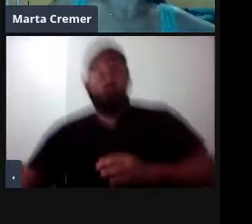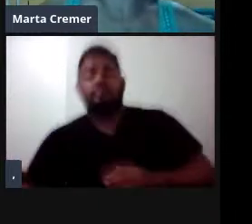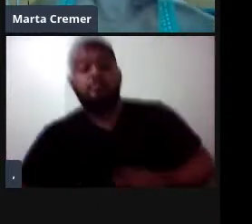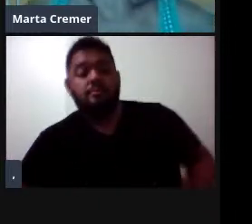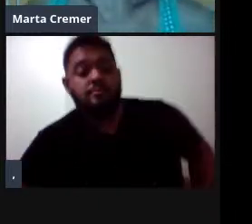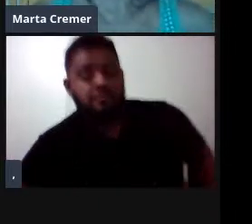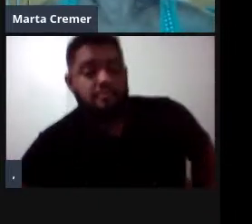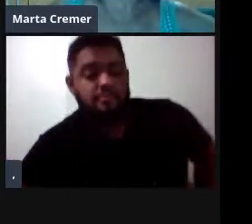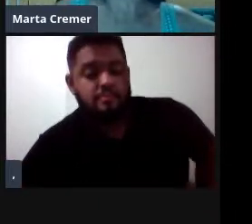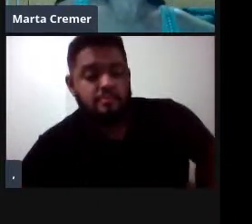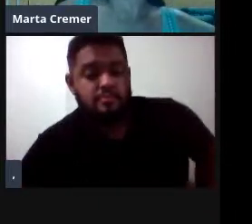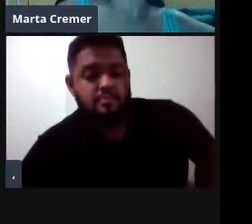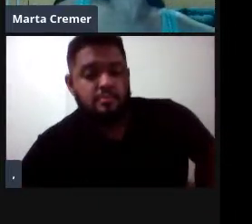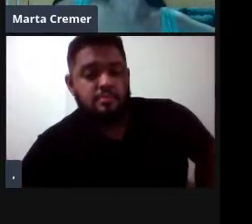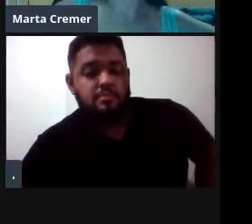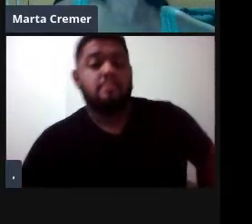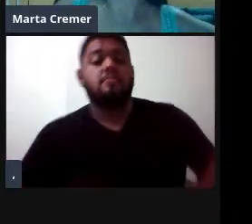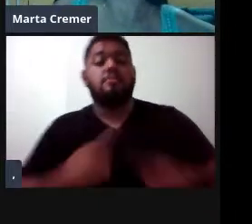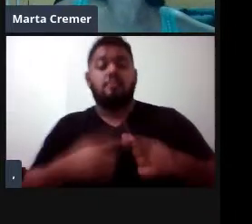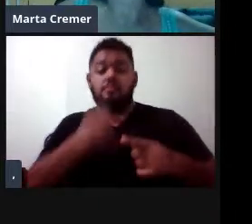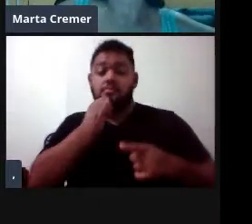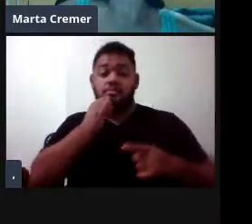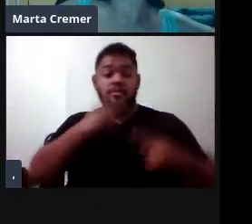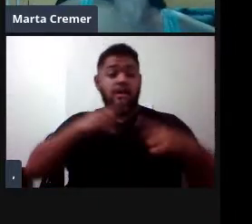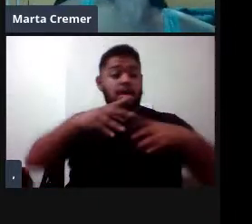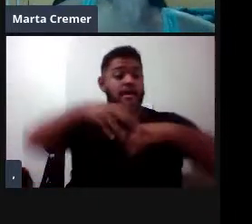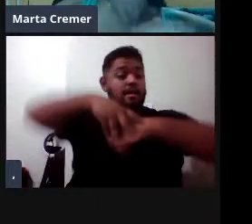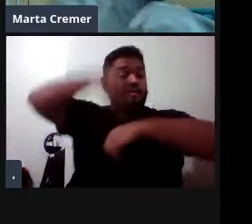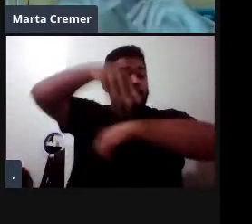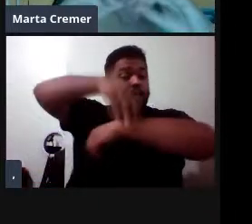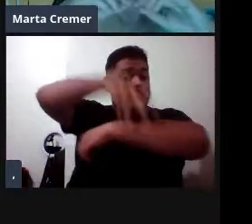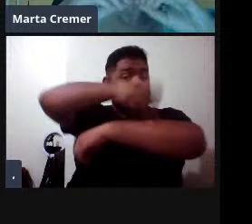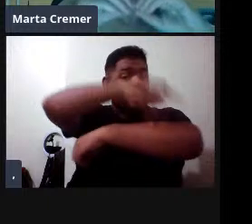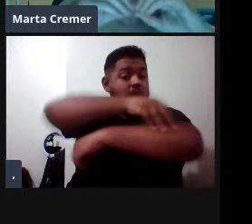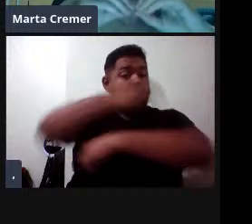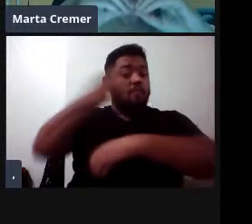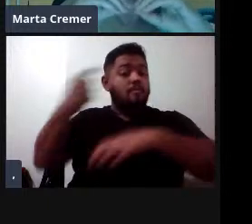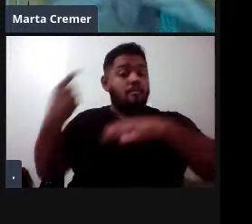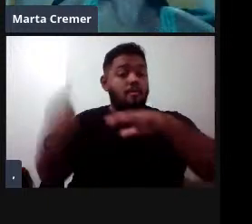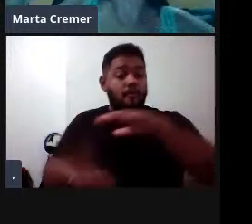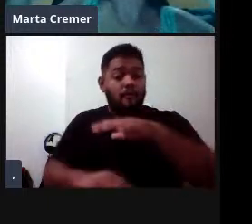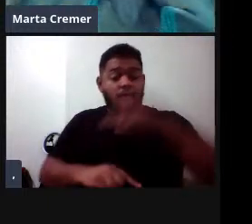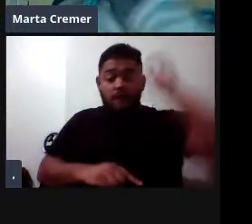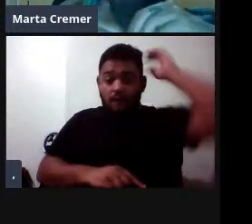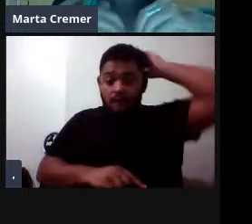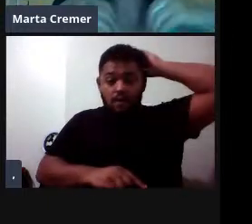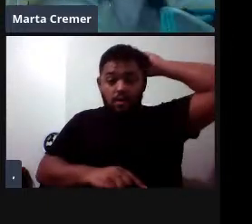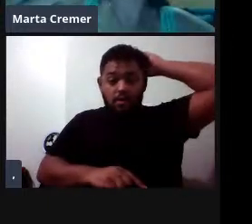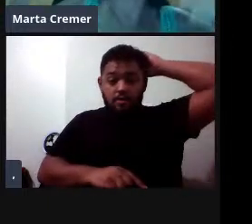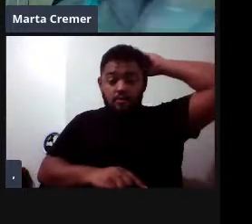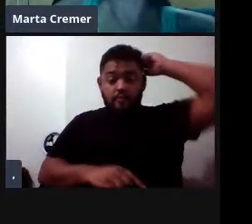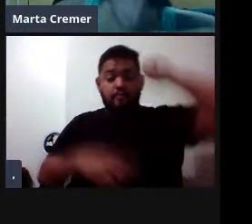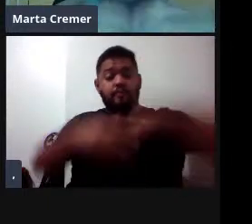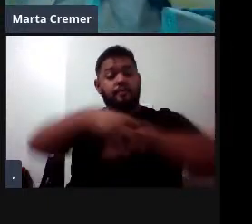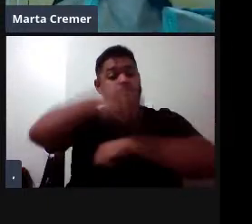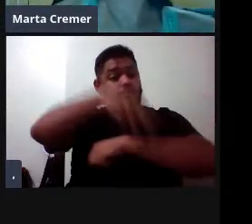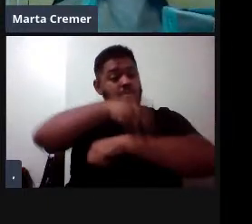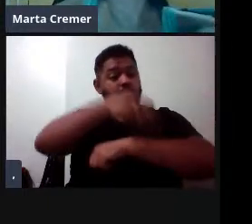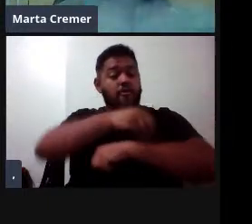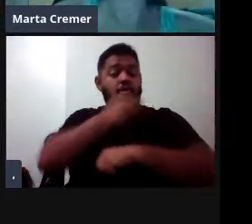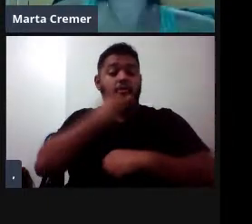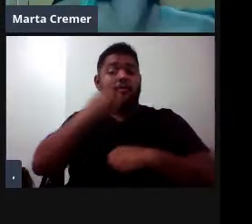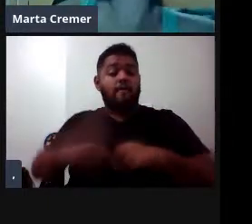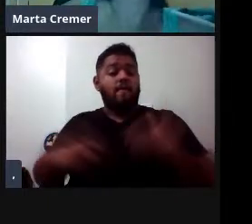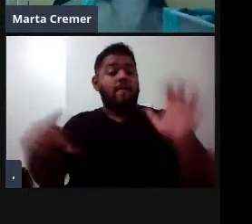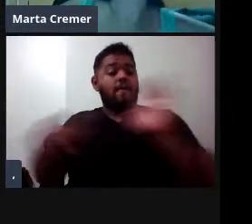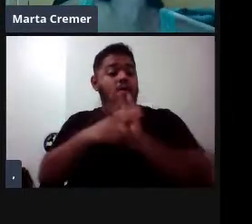por conta do pelo, que tem uma densidade altíssima de pelos, né, um pelo muito denso, então muito visado para a indústria,